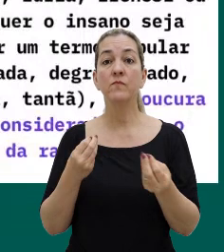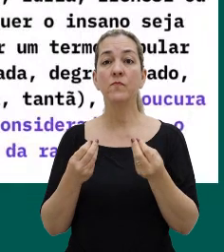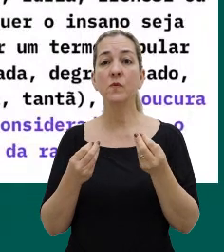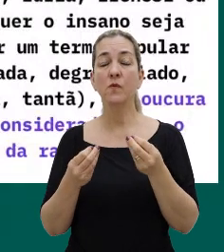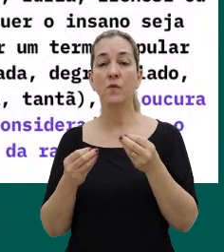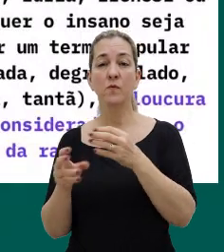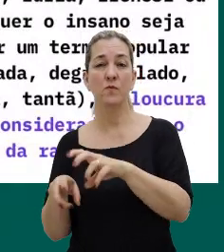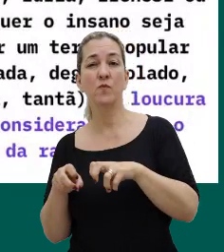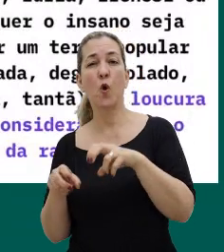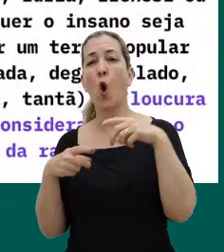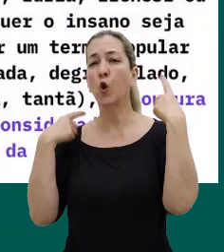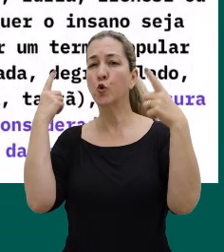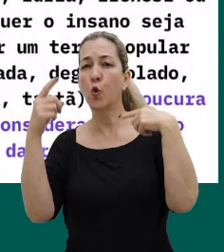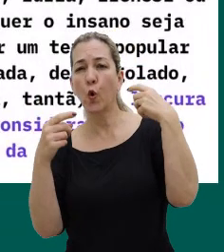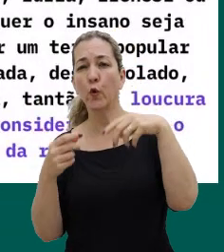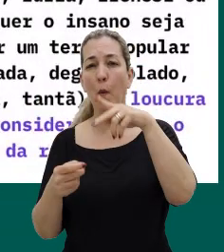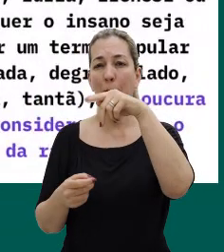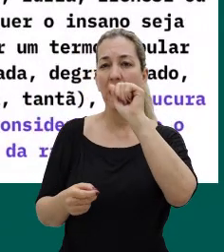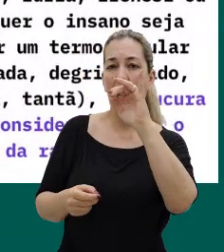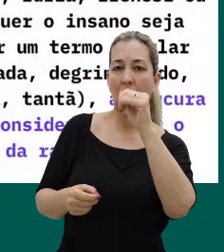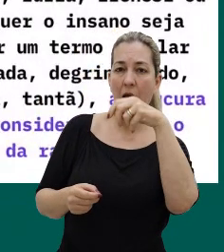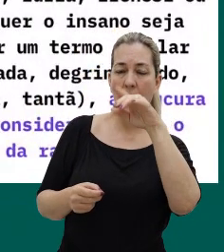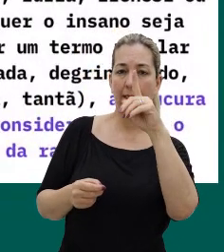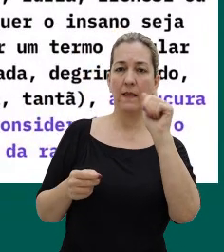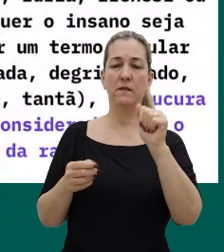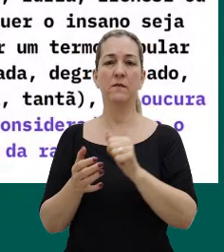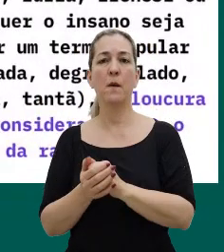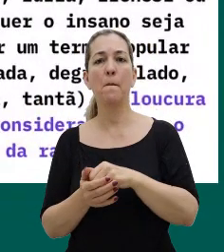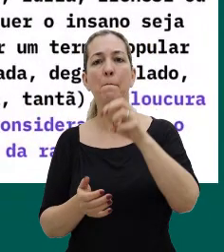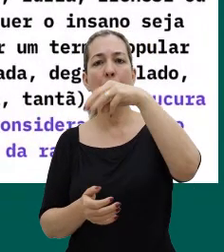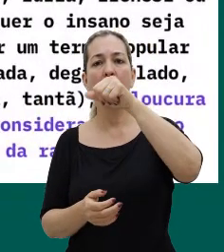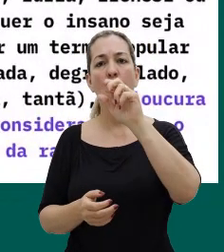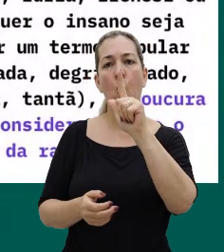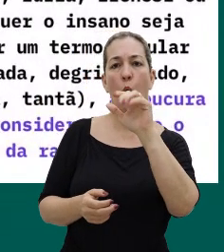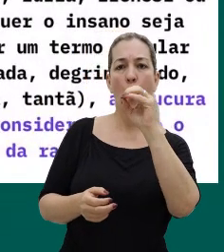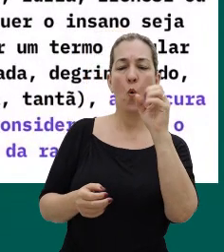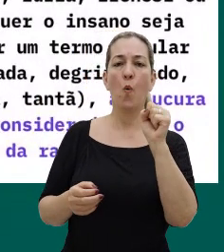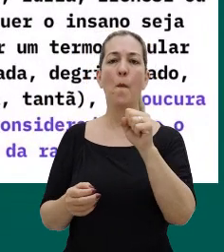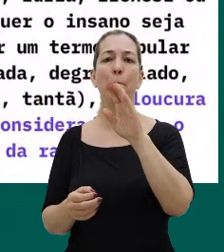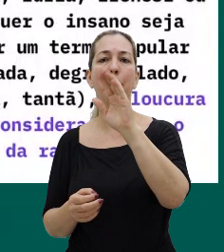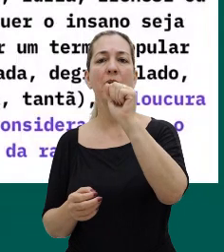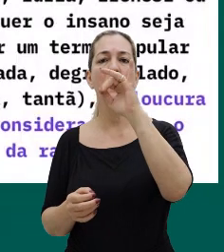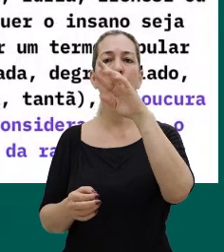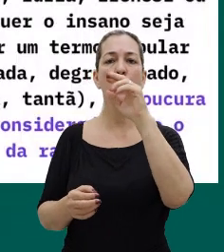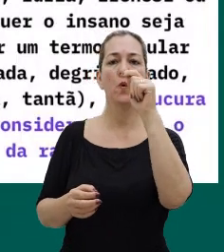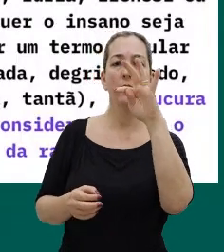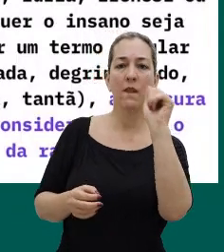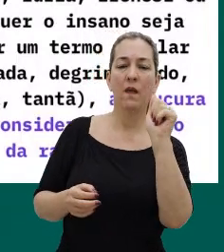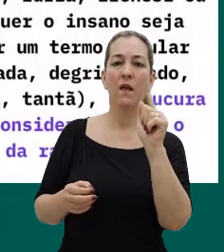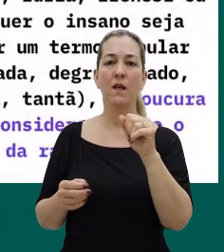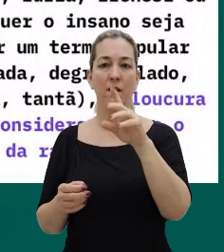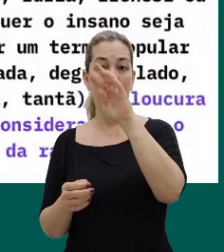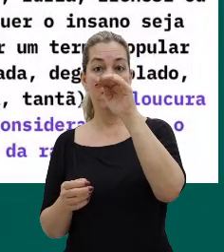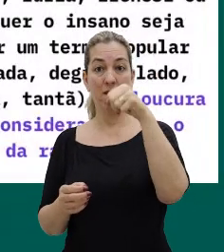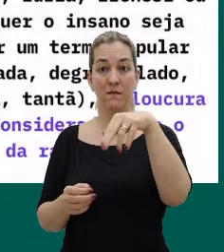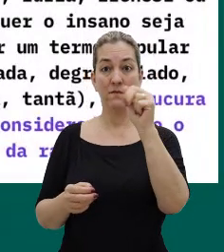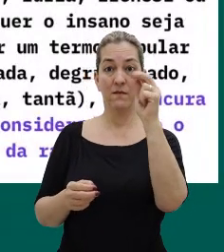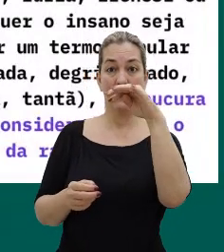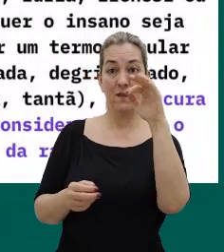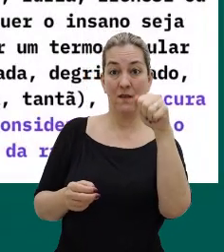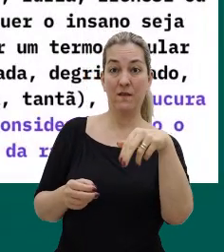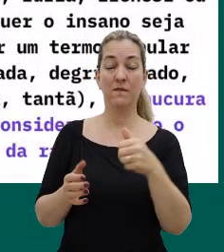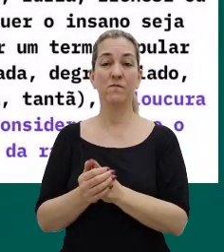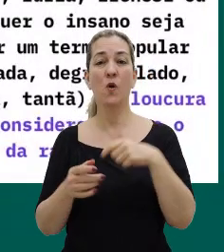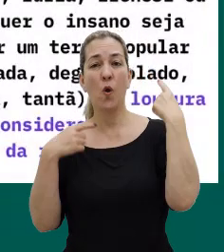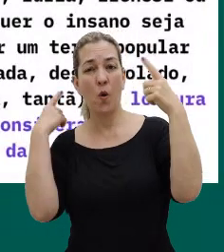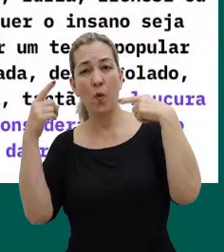popular como doido, pancada, degringolado, maluco, biruta, tantã, a loucura sempre foi considerada como